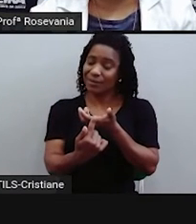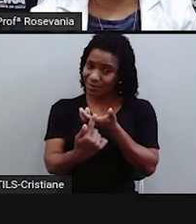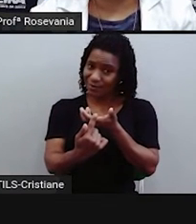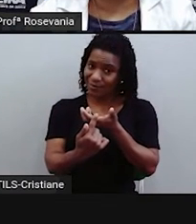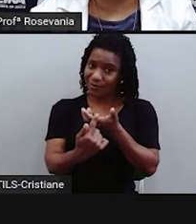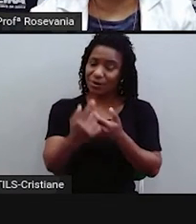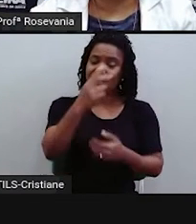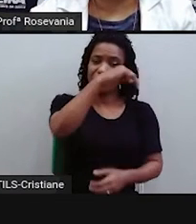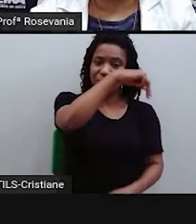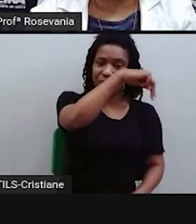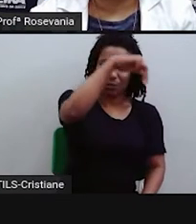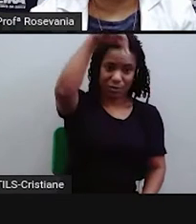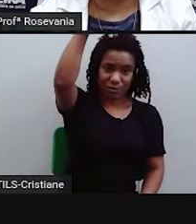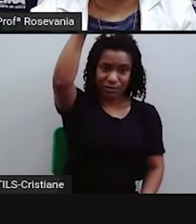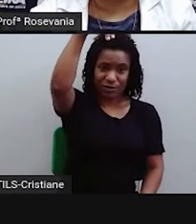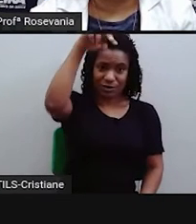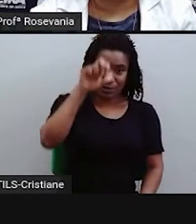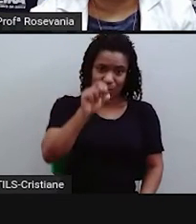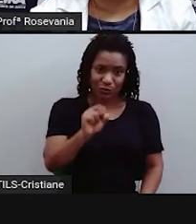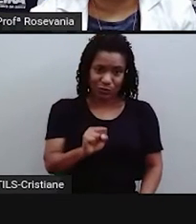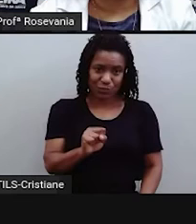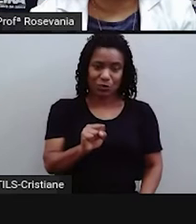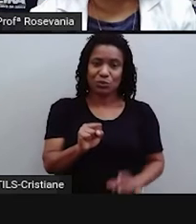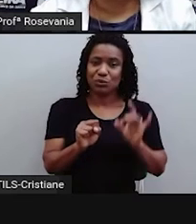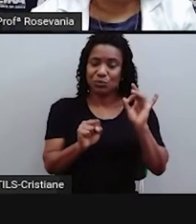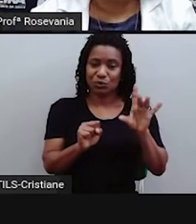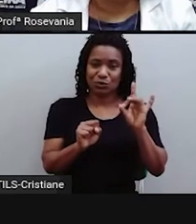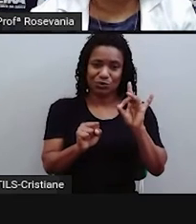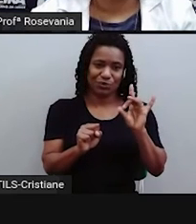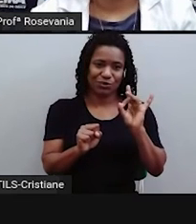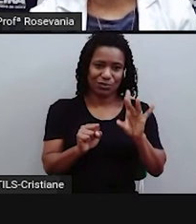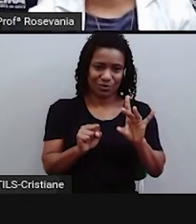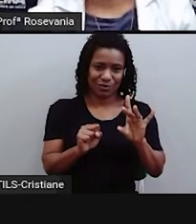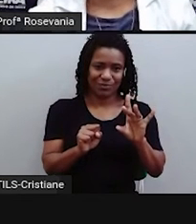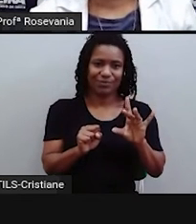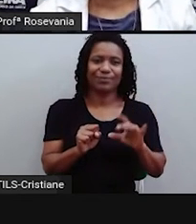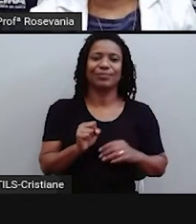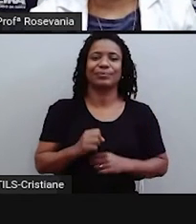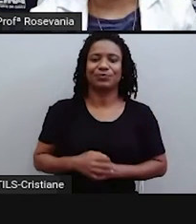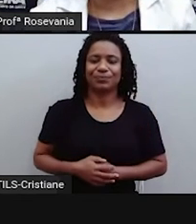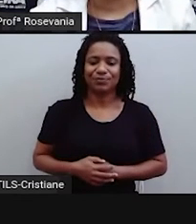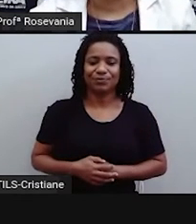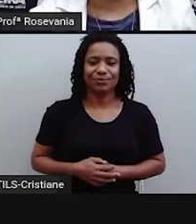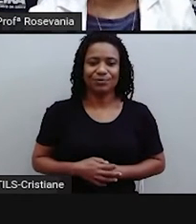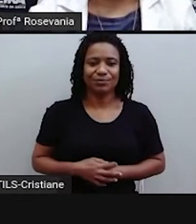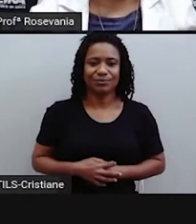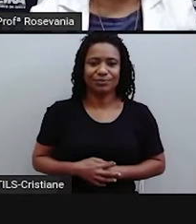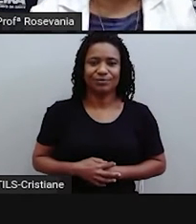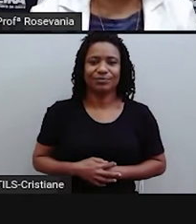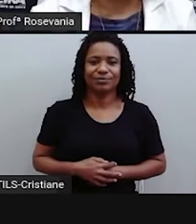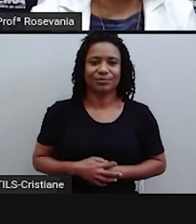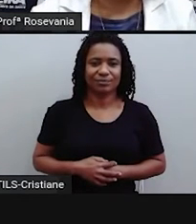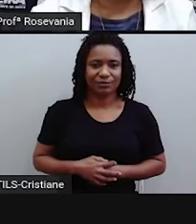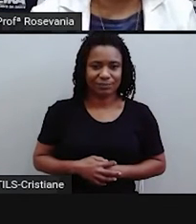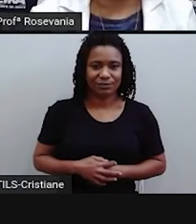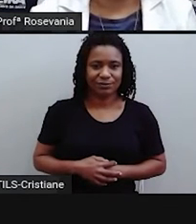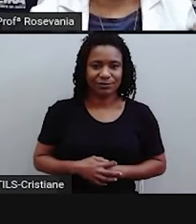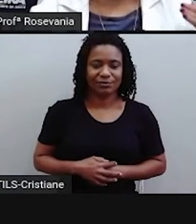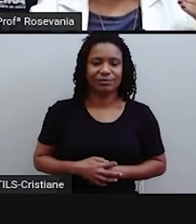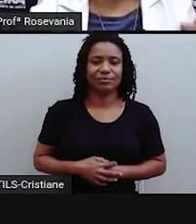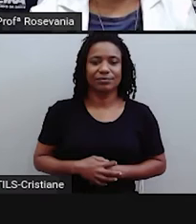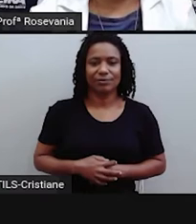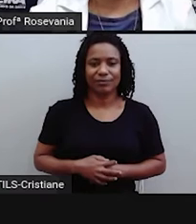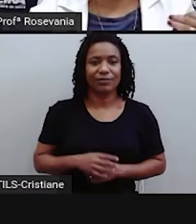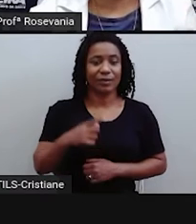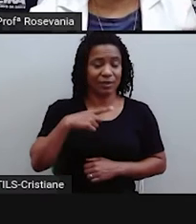ao sul, ele não dá uma volta completa até chegar aqui, entendeu? E aí eu já sei, se a longitude